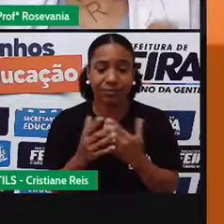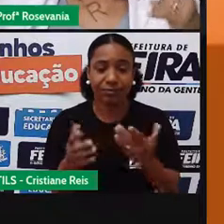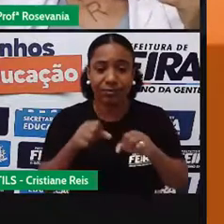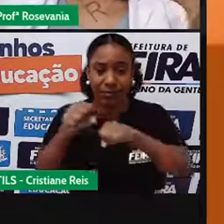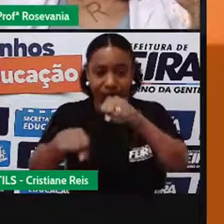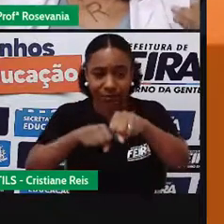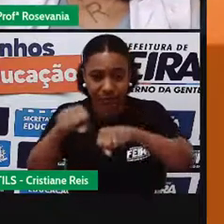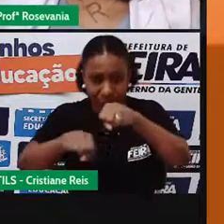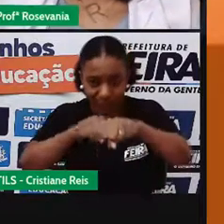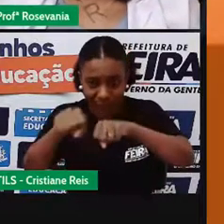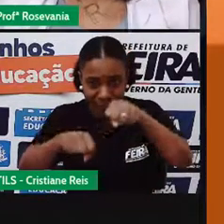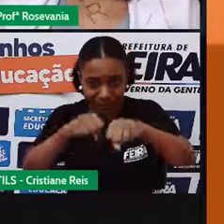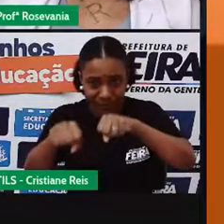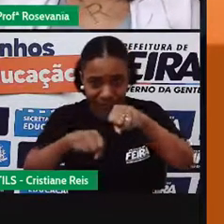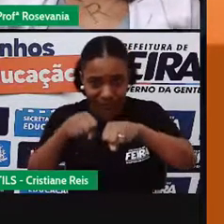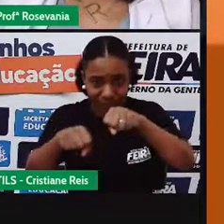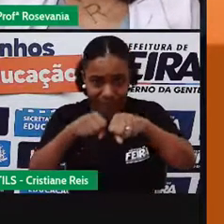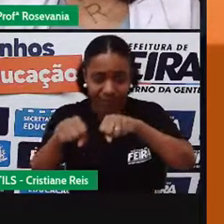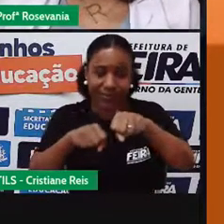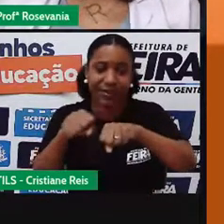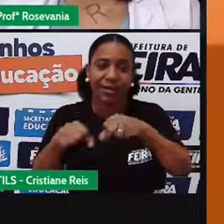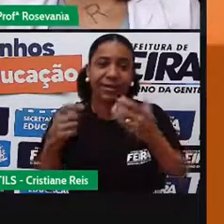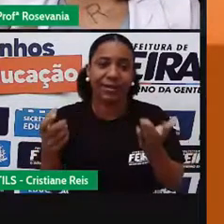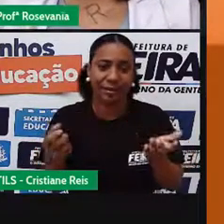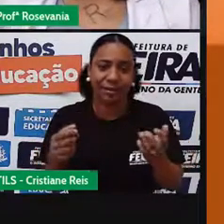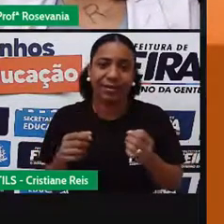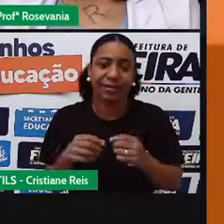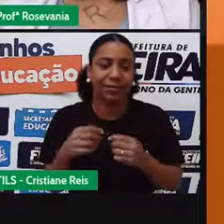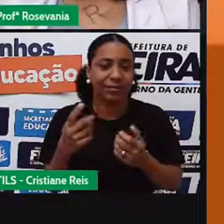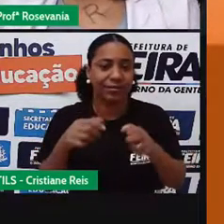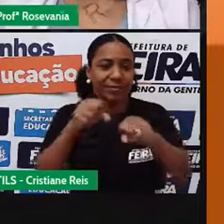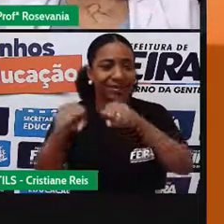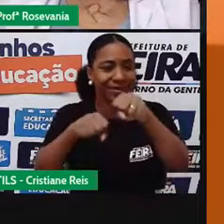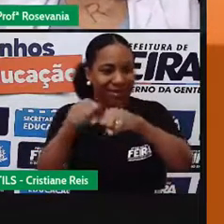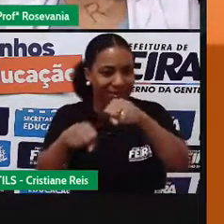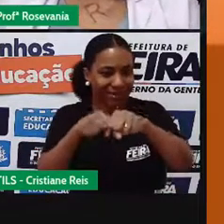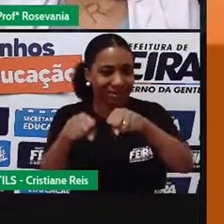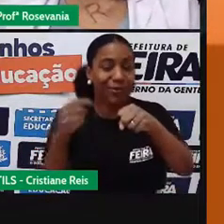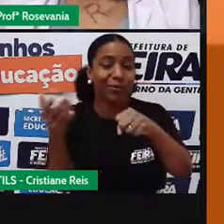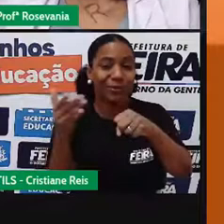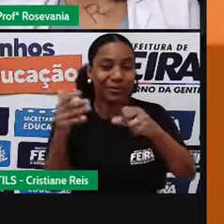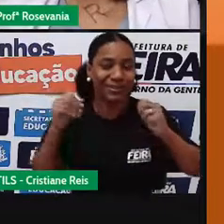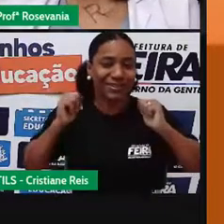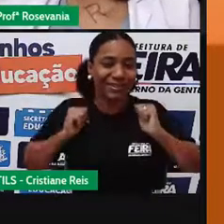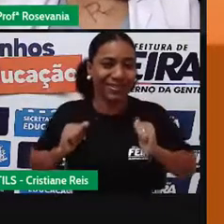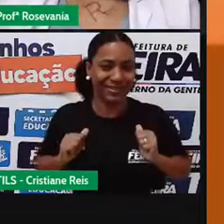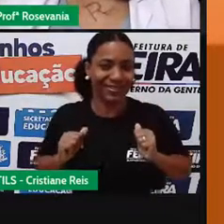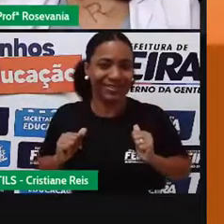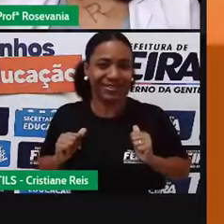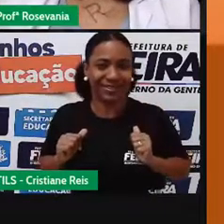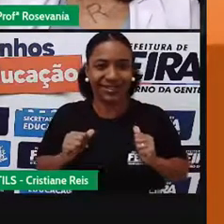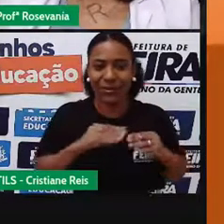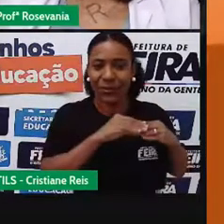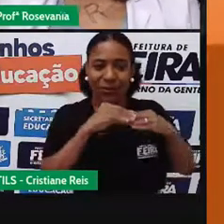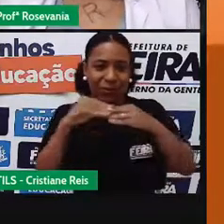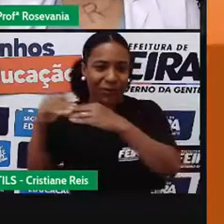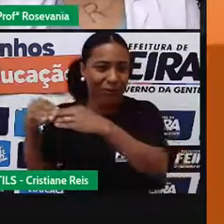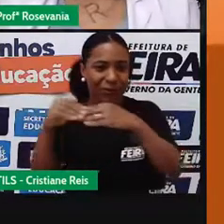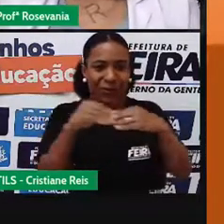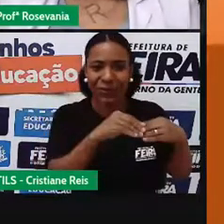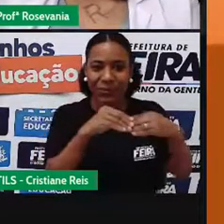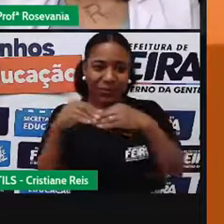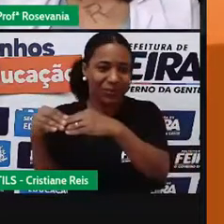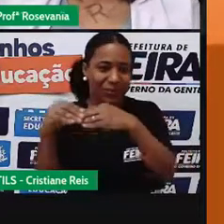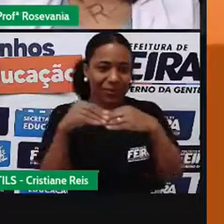a bicicleta, né, que ela, hoje, praticamente, no sistema de entrega, né, ela também é um coringa, não só para a parte de